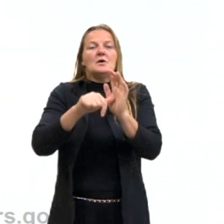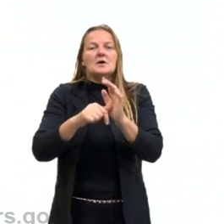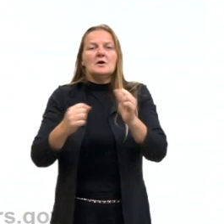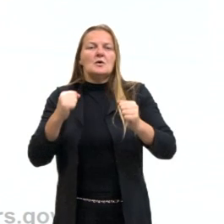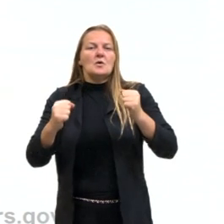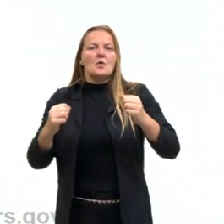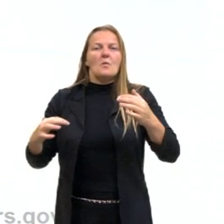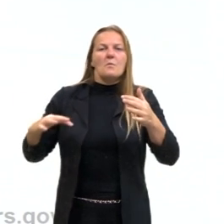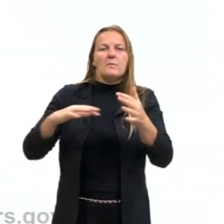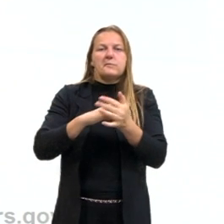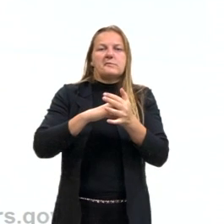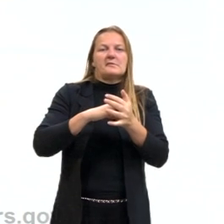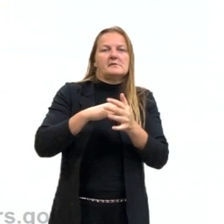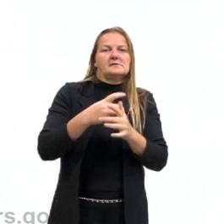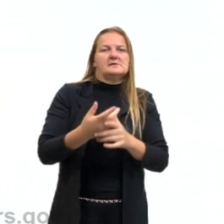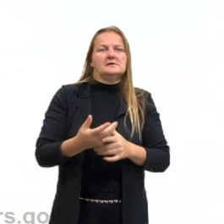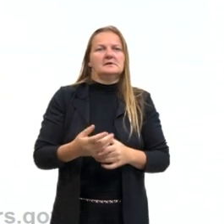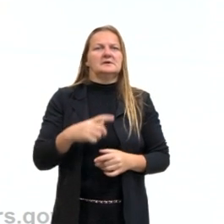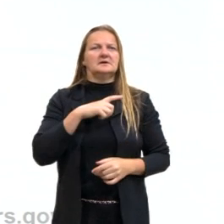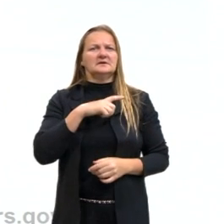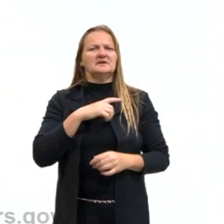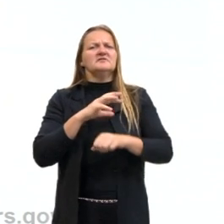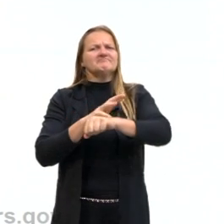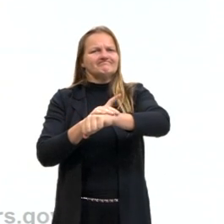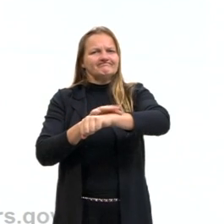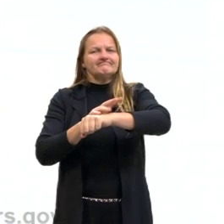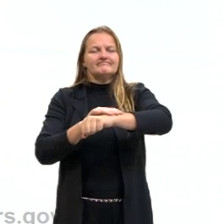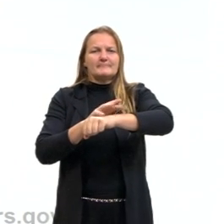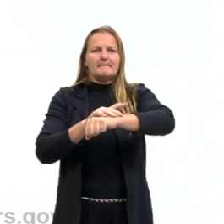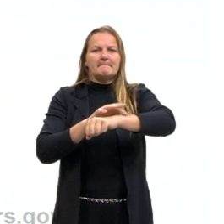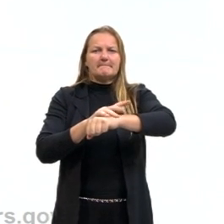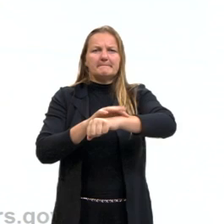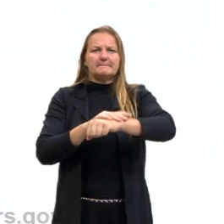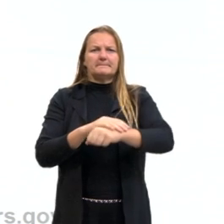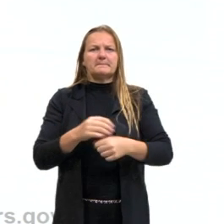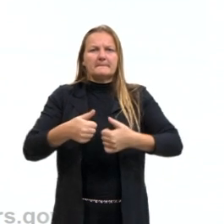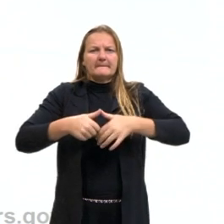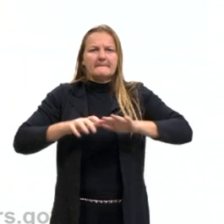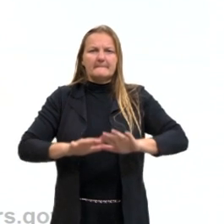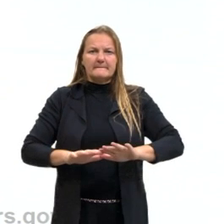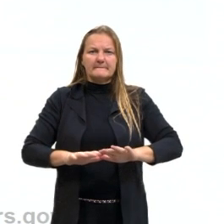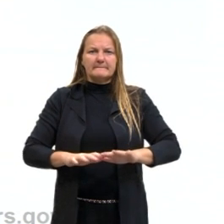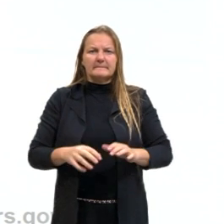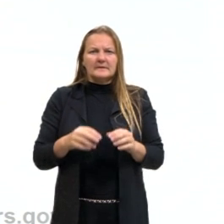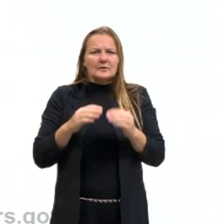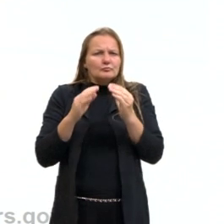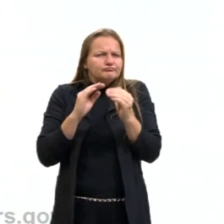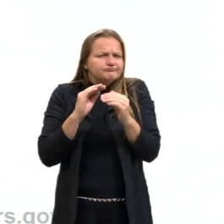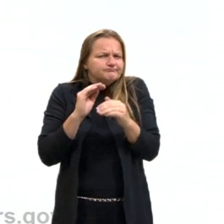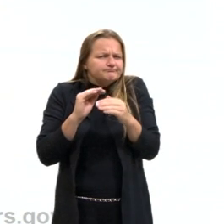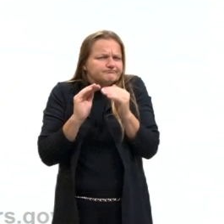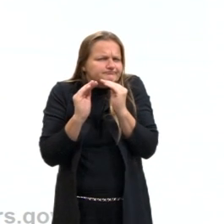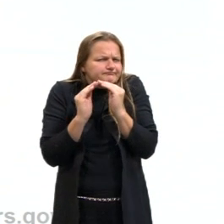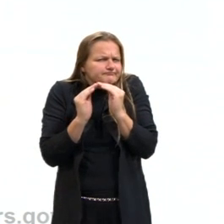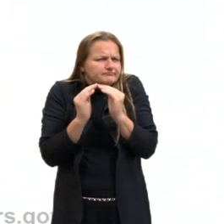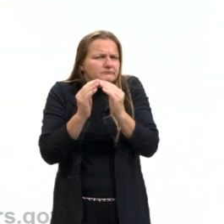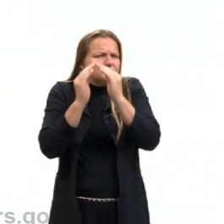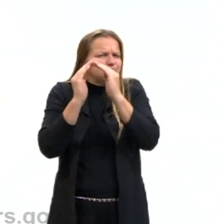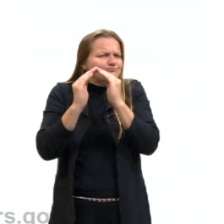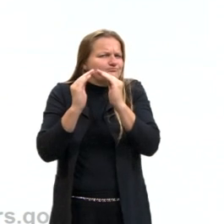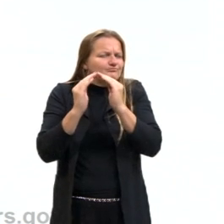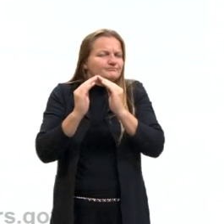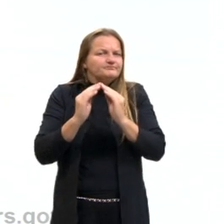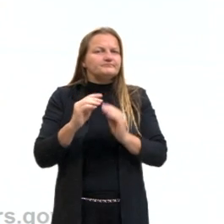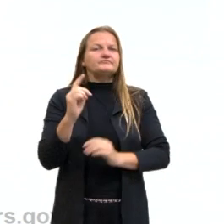acabou desenvolvendo também algumas doenças, e ficando então recluso por isso. E um certo